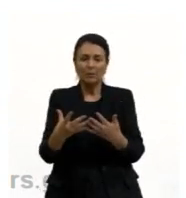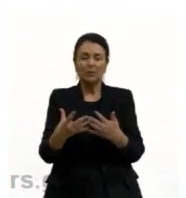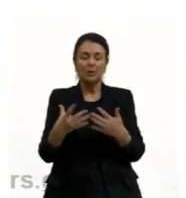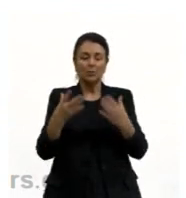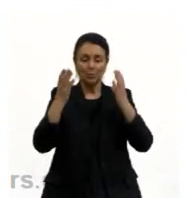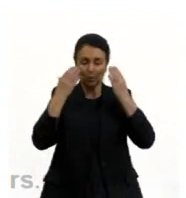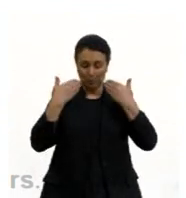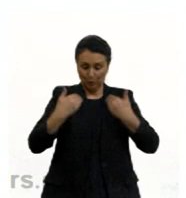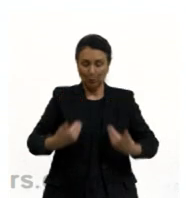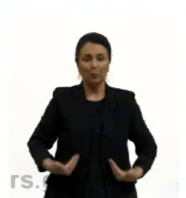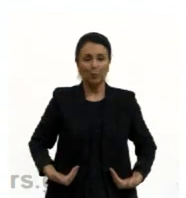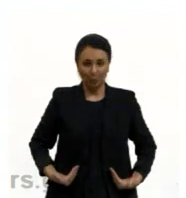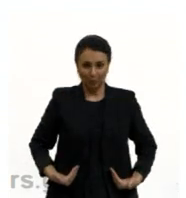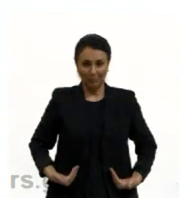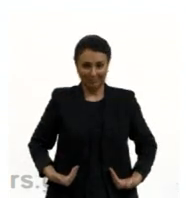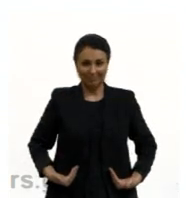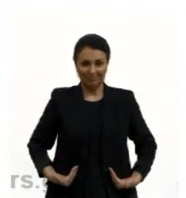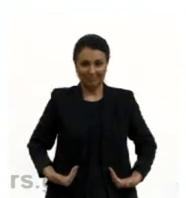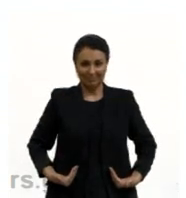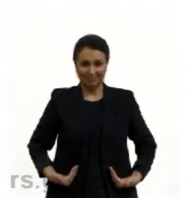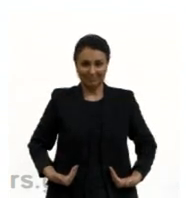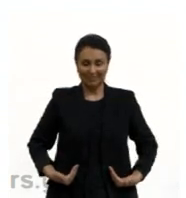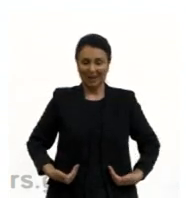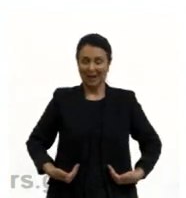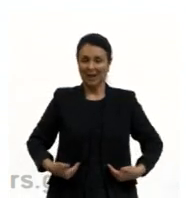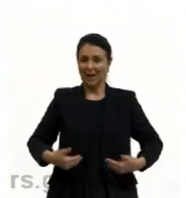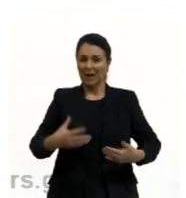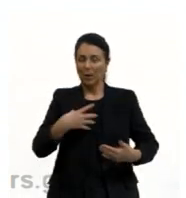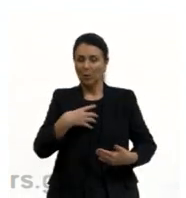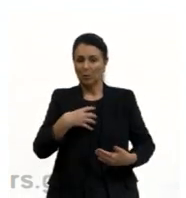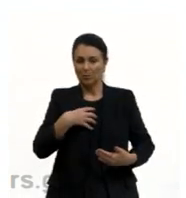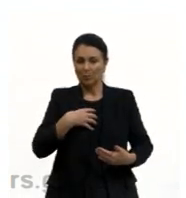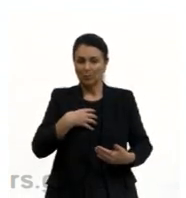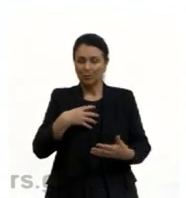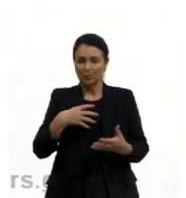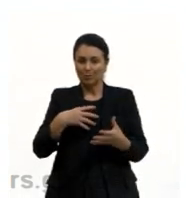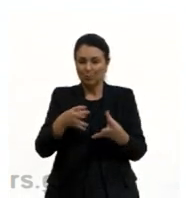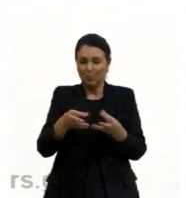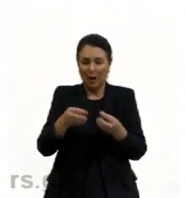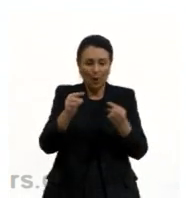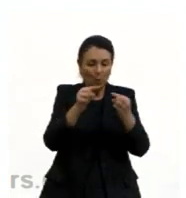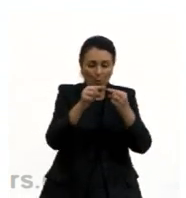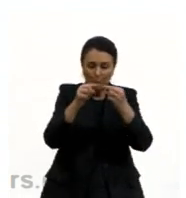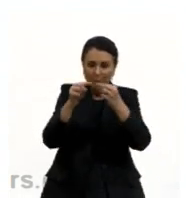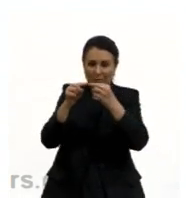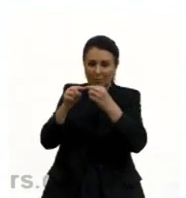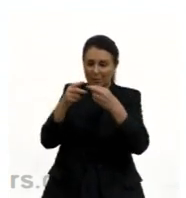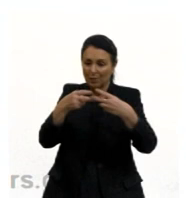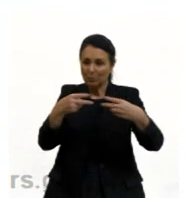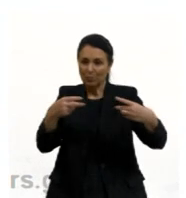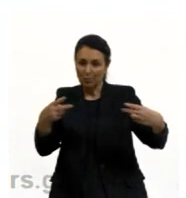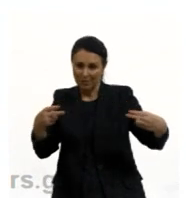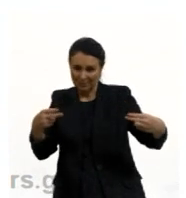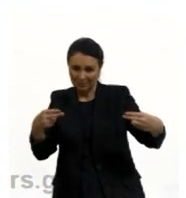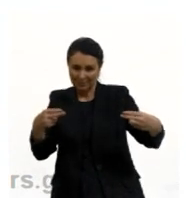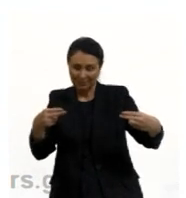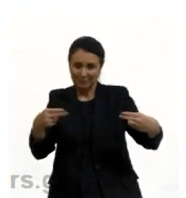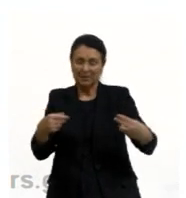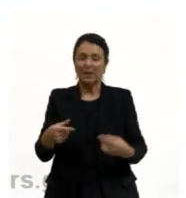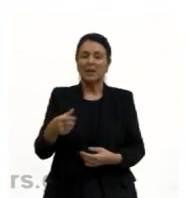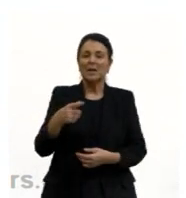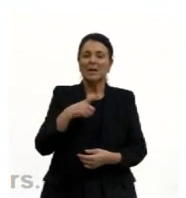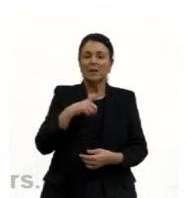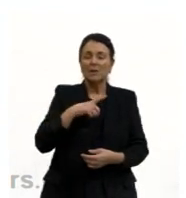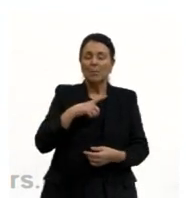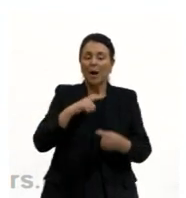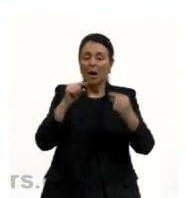o nosso corpo humano, é formado o nosso corpo humano, como se fosse uma receita, exatamente como se fosse uma receita, e isso